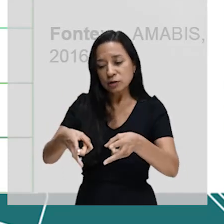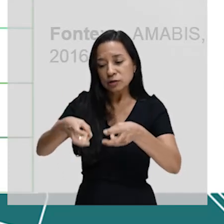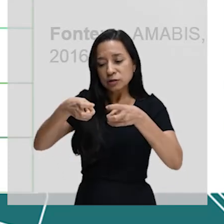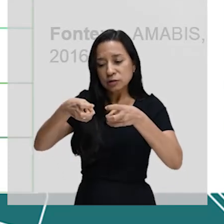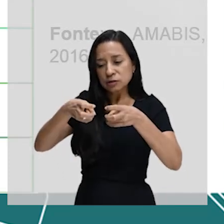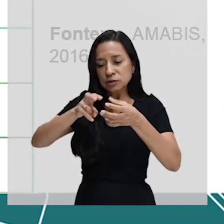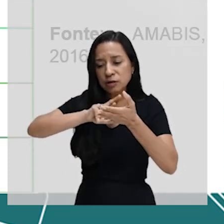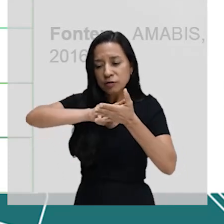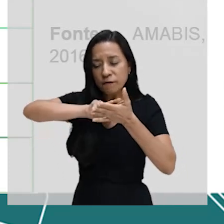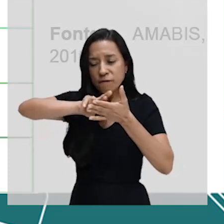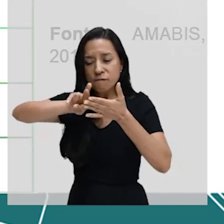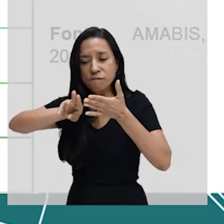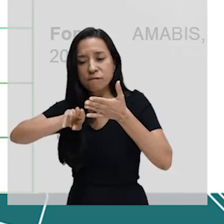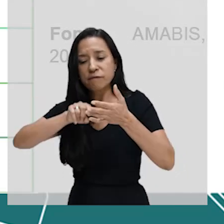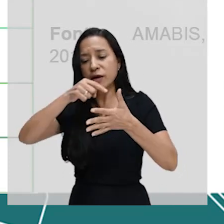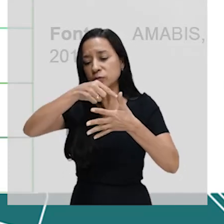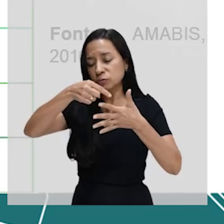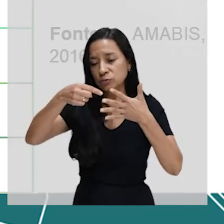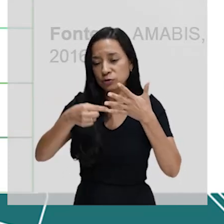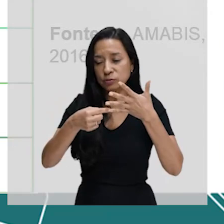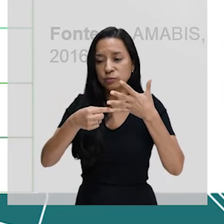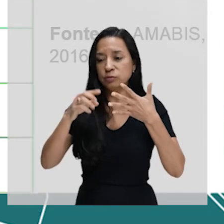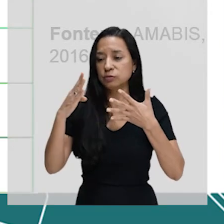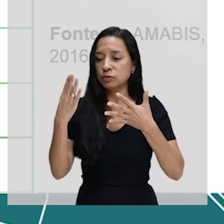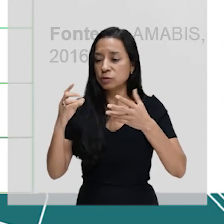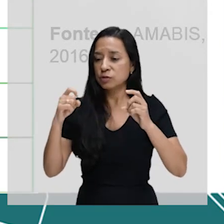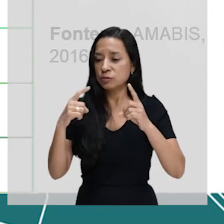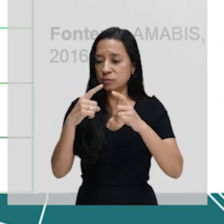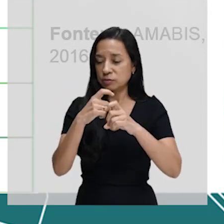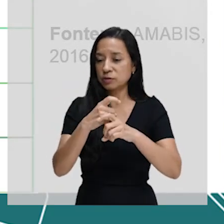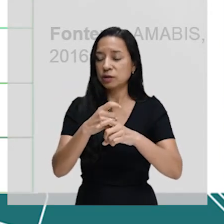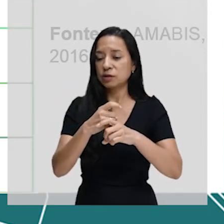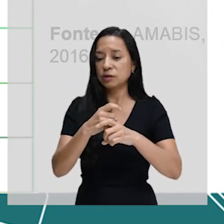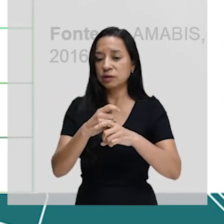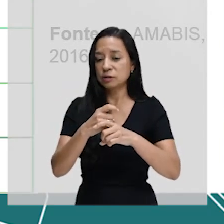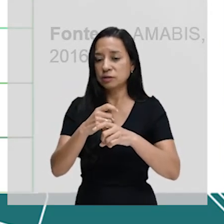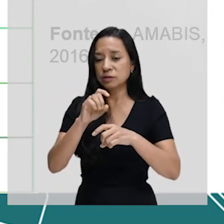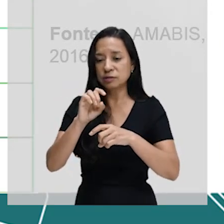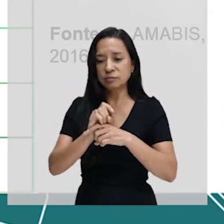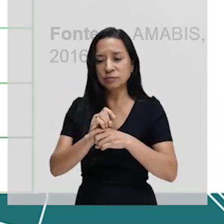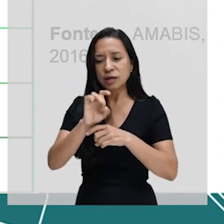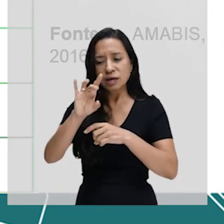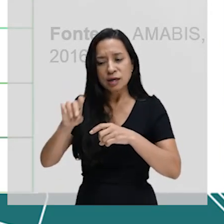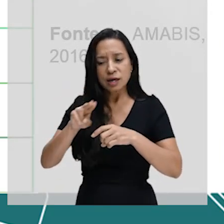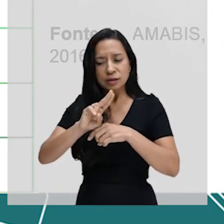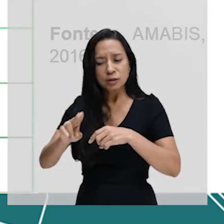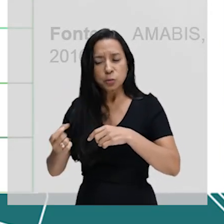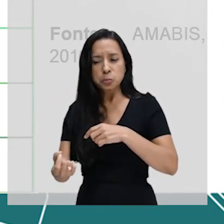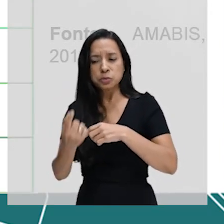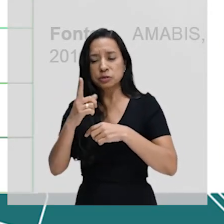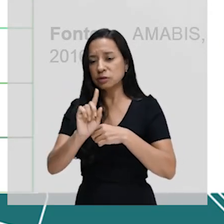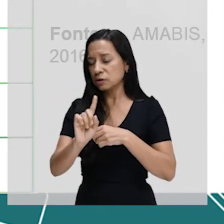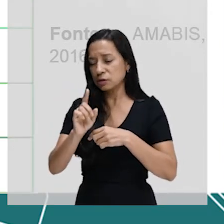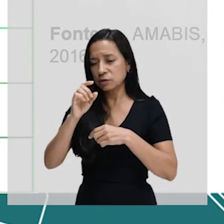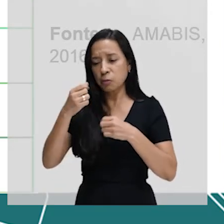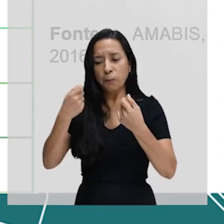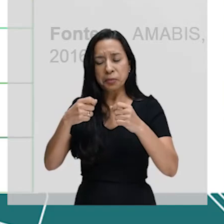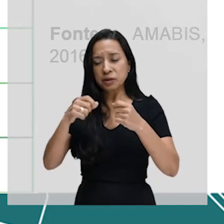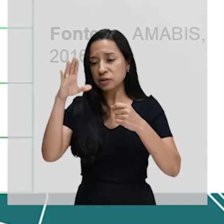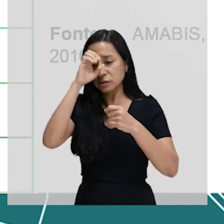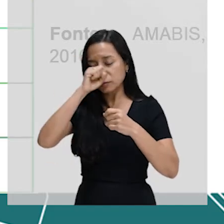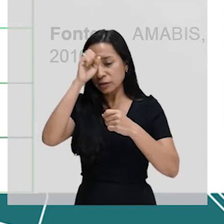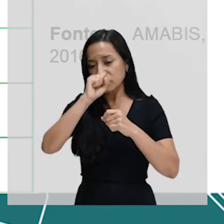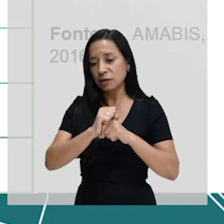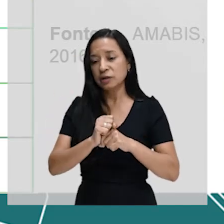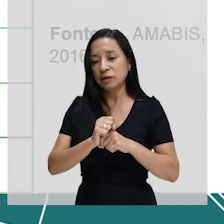bactérias. Olha aqui, cada nomezinho estranho desse aqui, você não precisa aprender não, tá? Cada nome desse aqui é uma